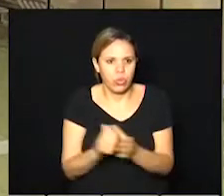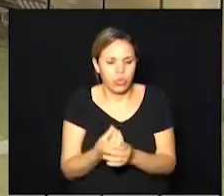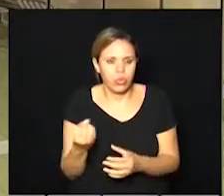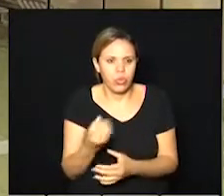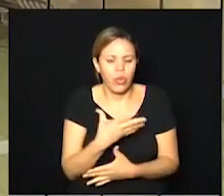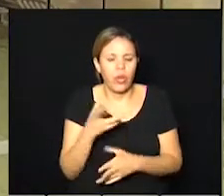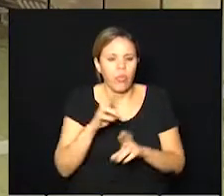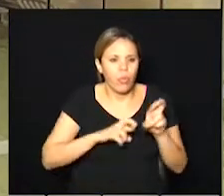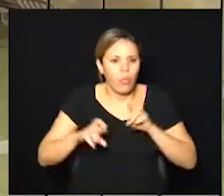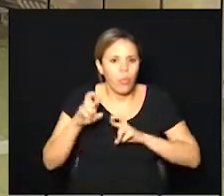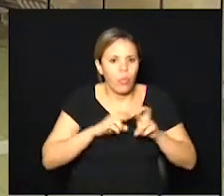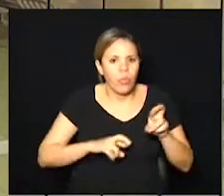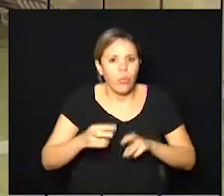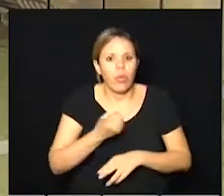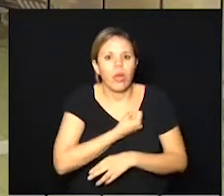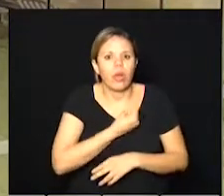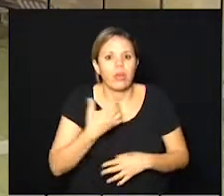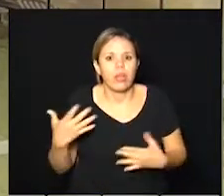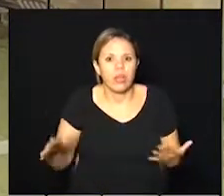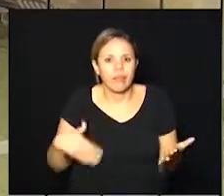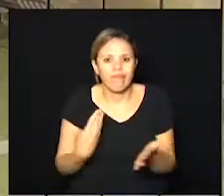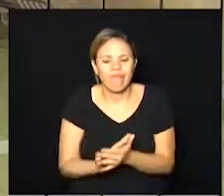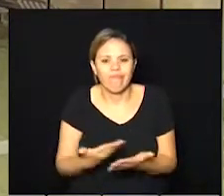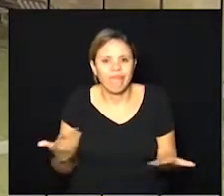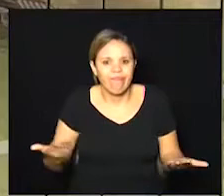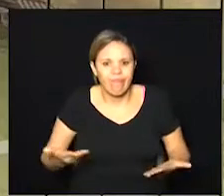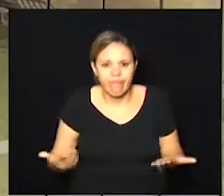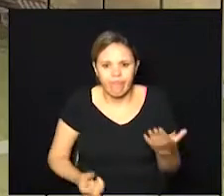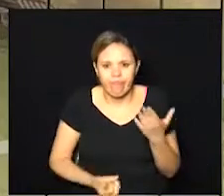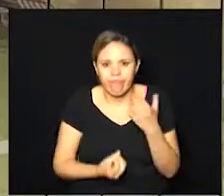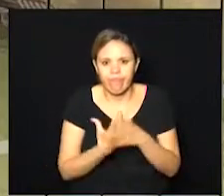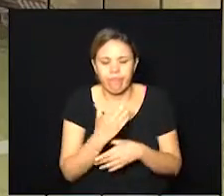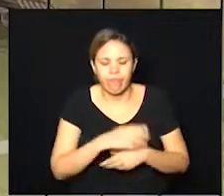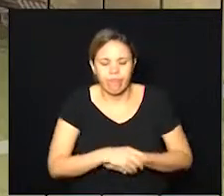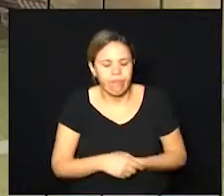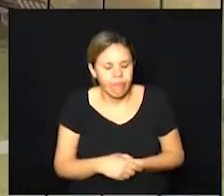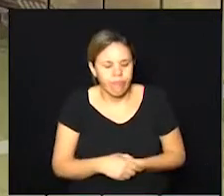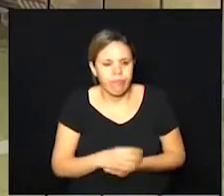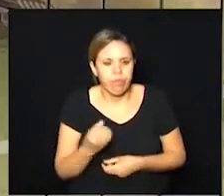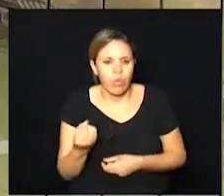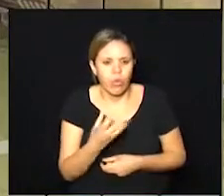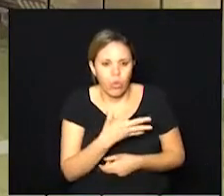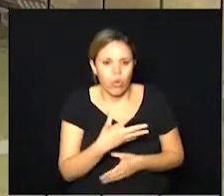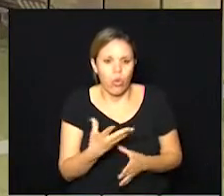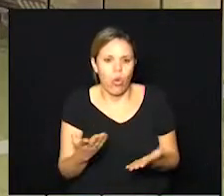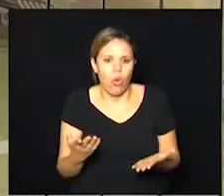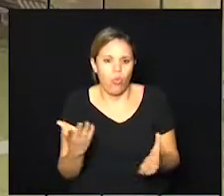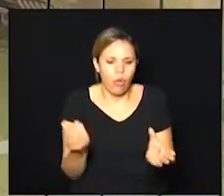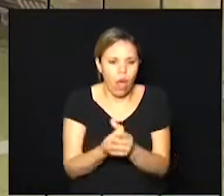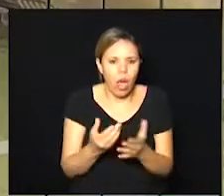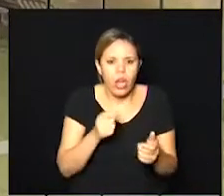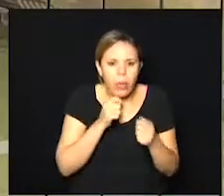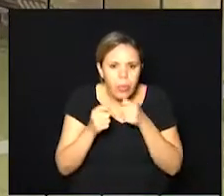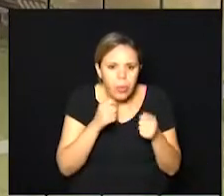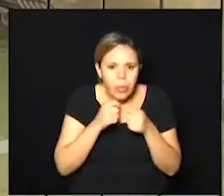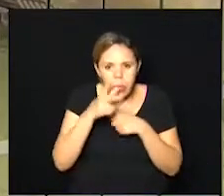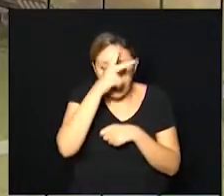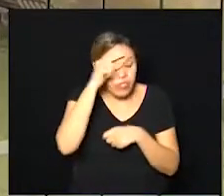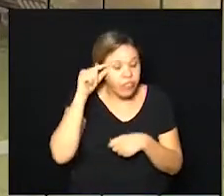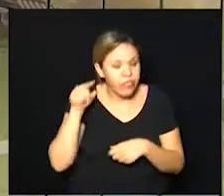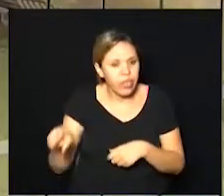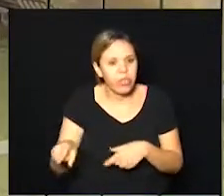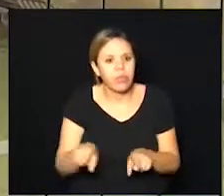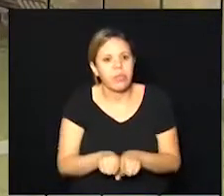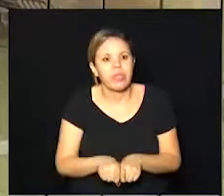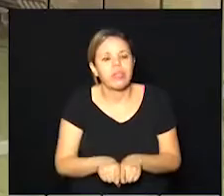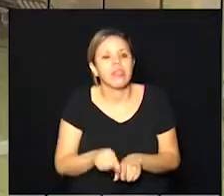vamos conferir, então, esses números até agora. O que deve acontecer é uma nova atualização nessa coletiva do prefeito Jonas Donizete